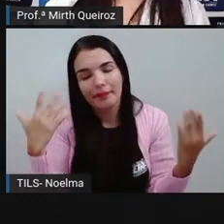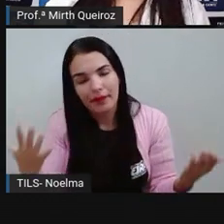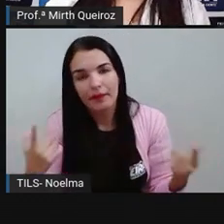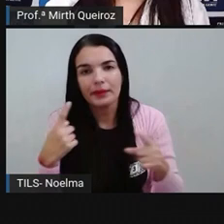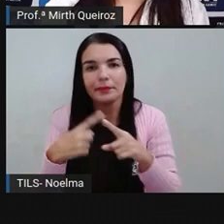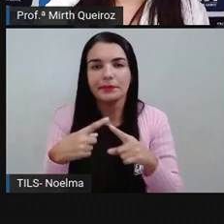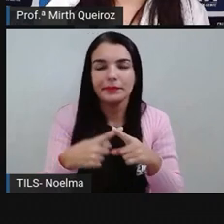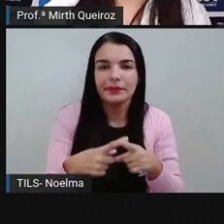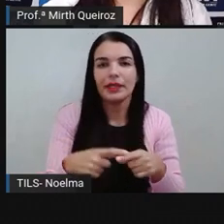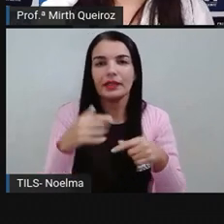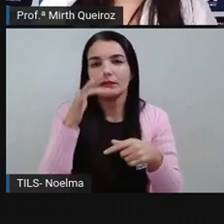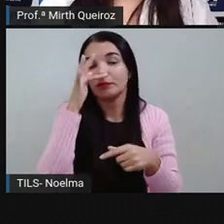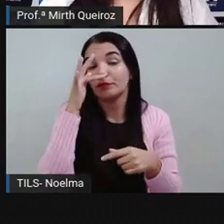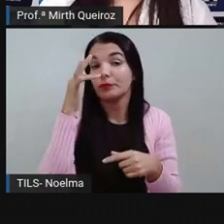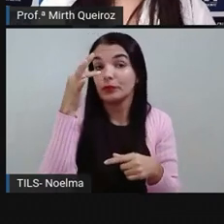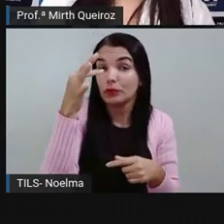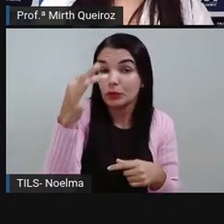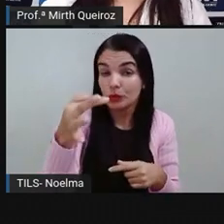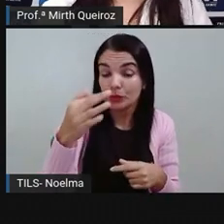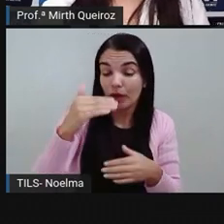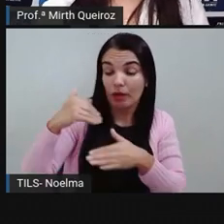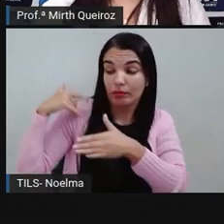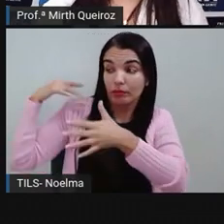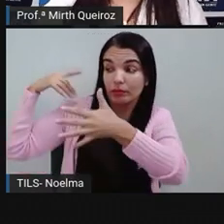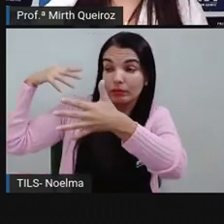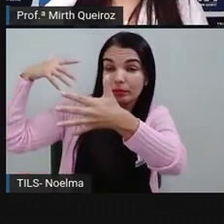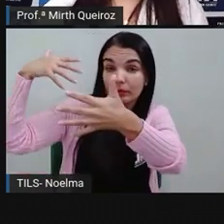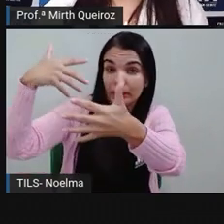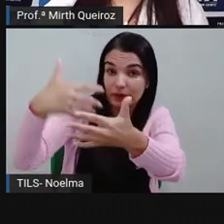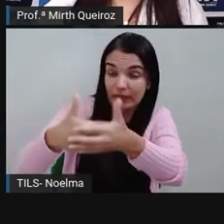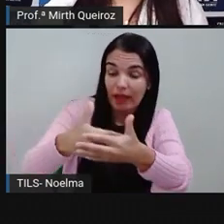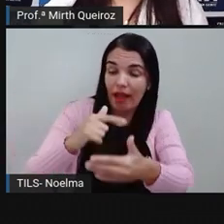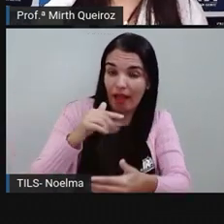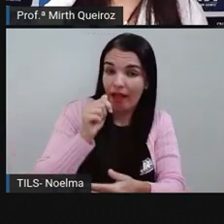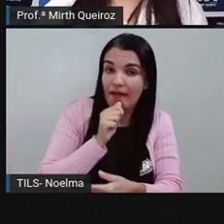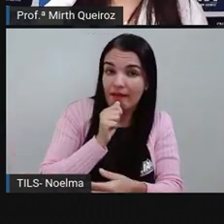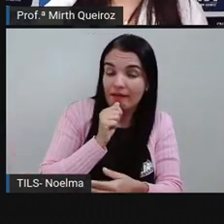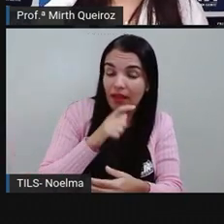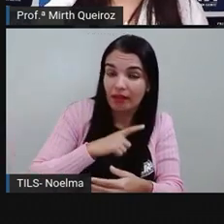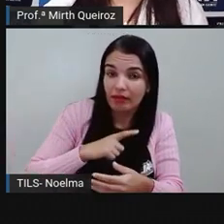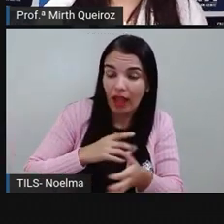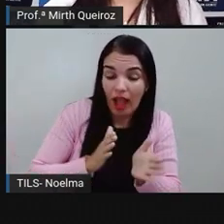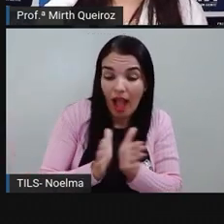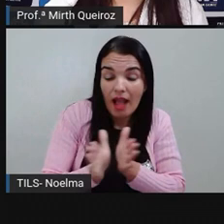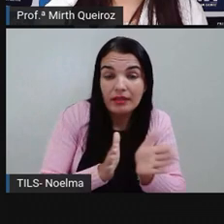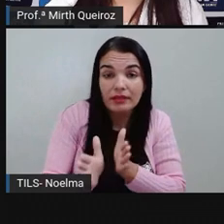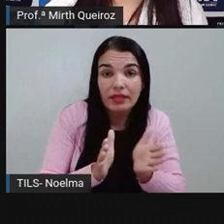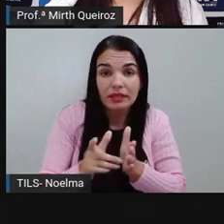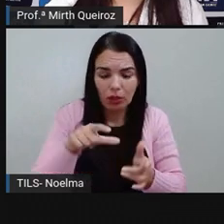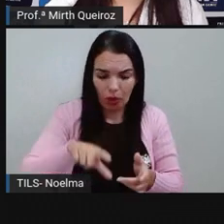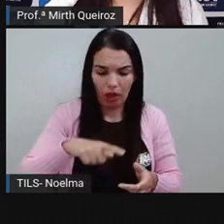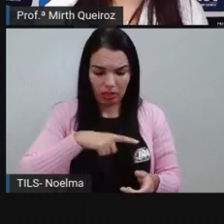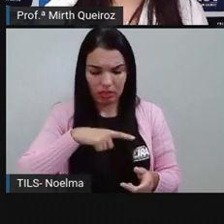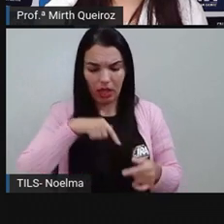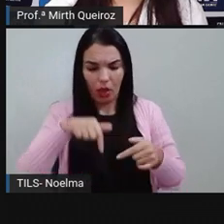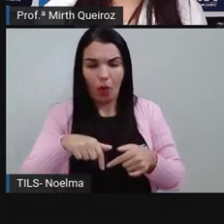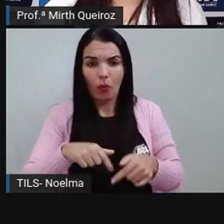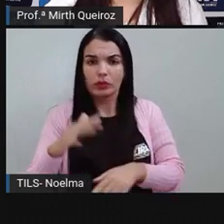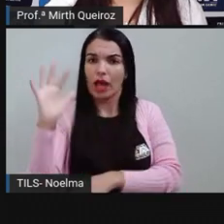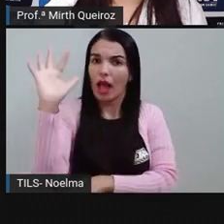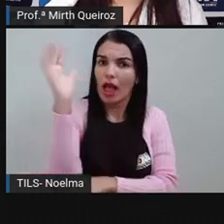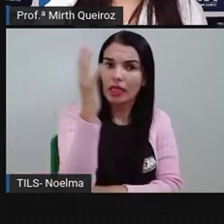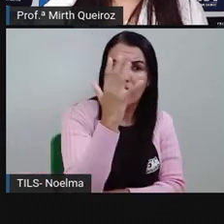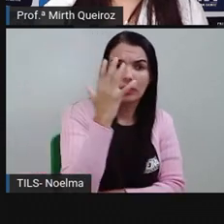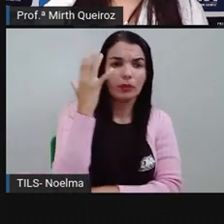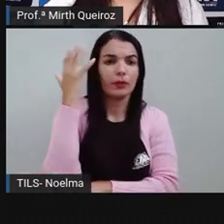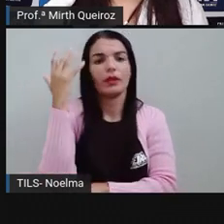essa geração futura aí, ela tenha acesso ao que nós temos hoje, né? A própria natureza em